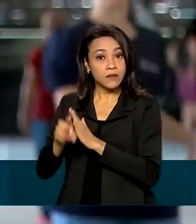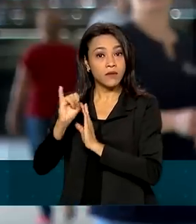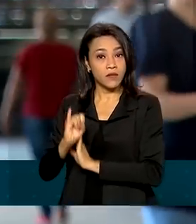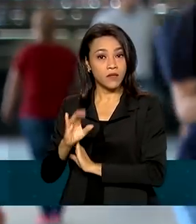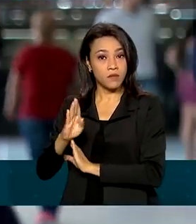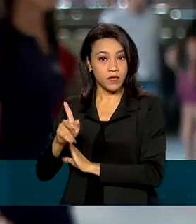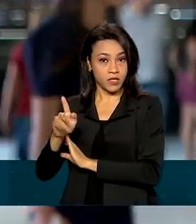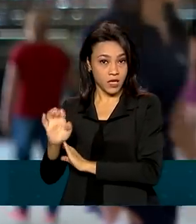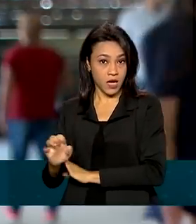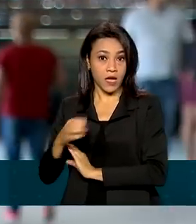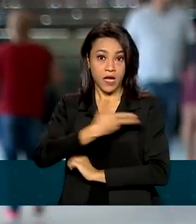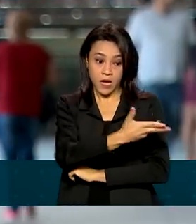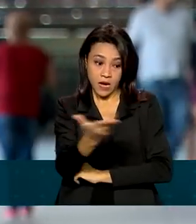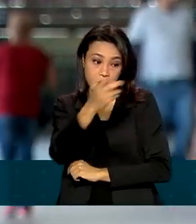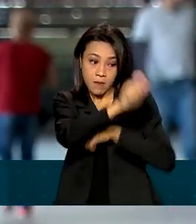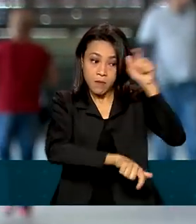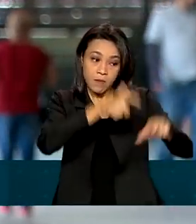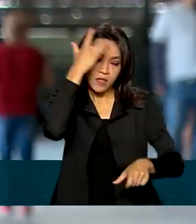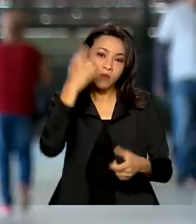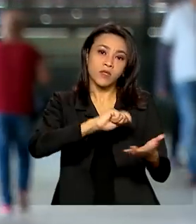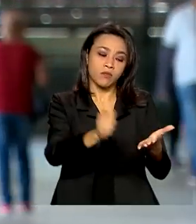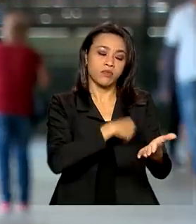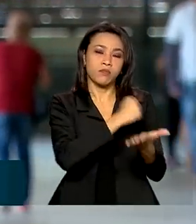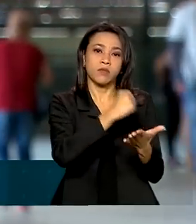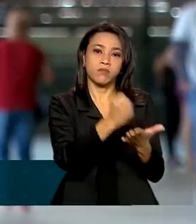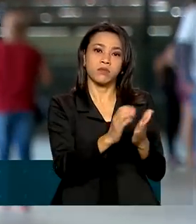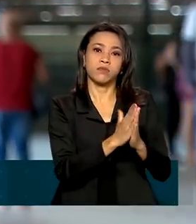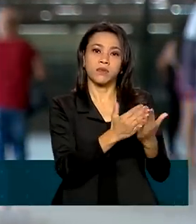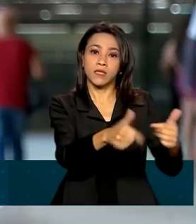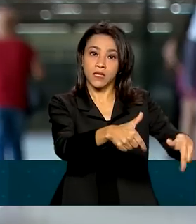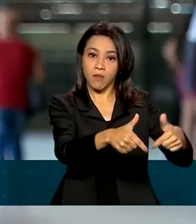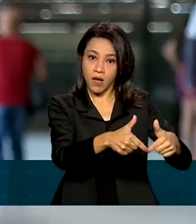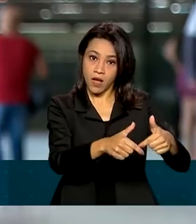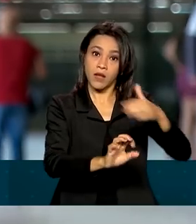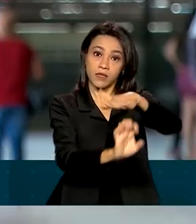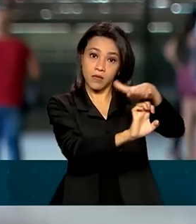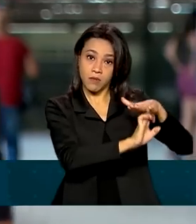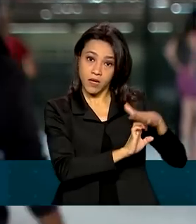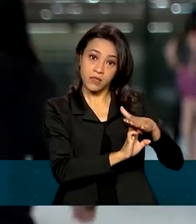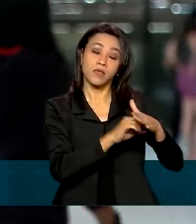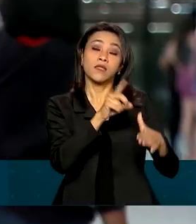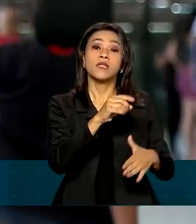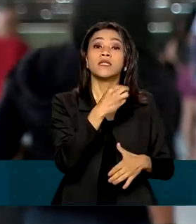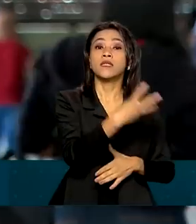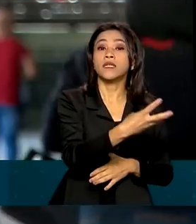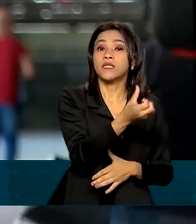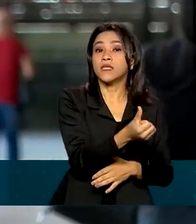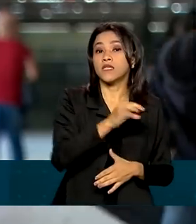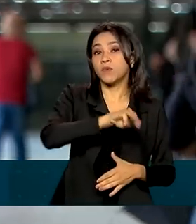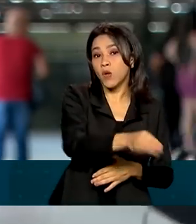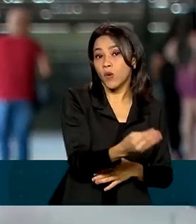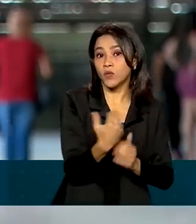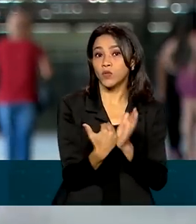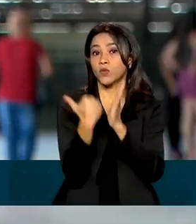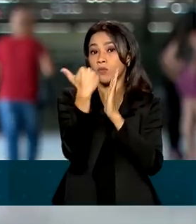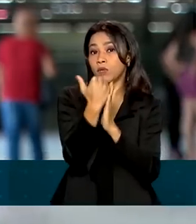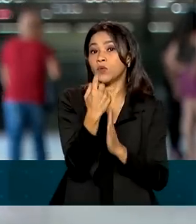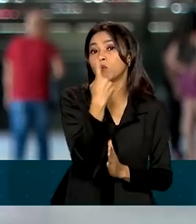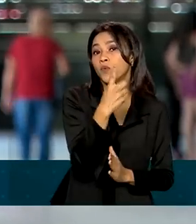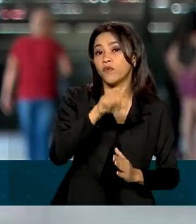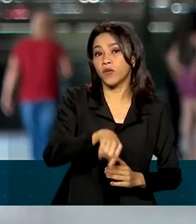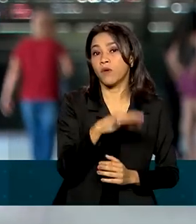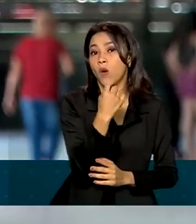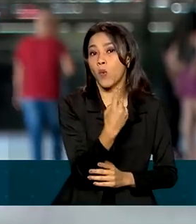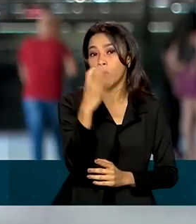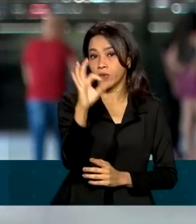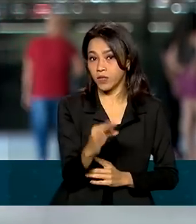de empregados com carteira de trabalho assinada no setor privado ficou em 36 milhões, subindo 1,1%